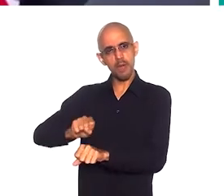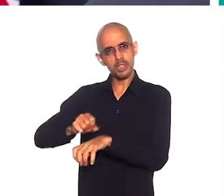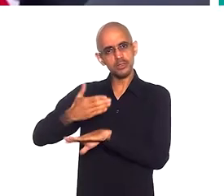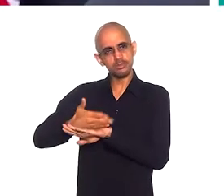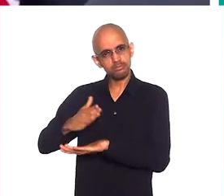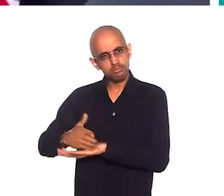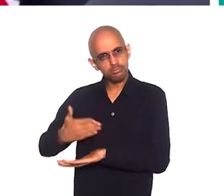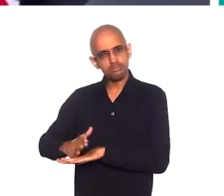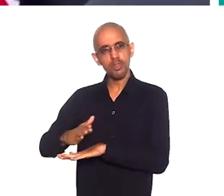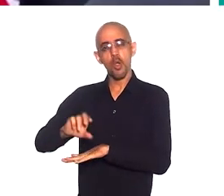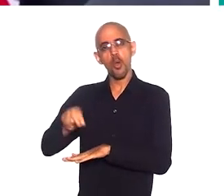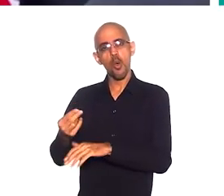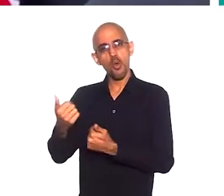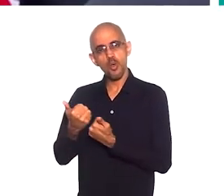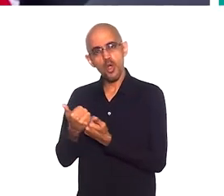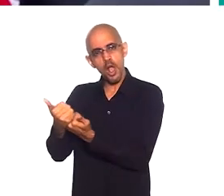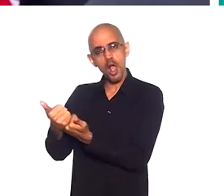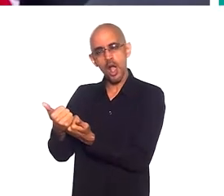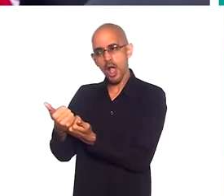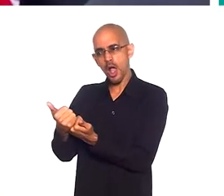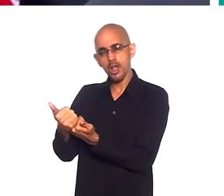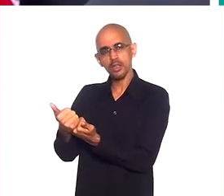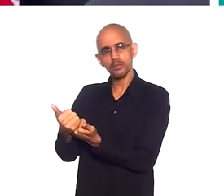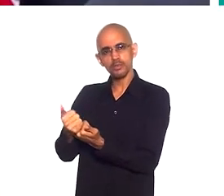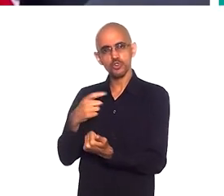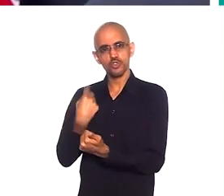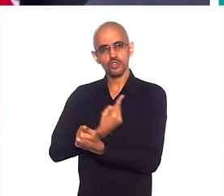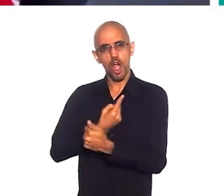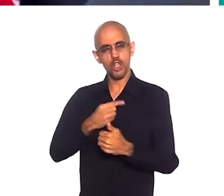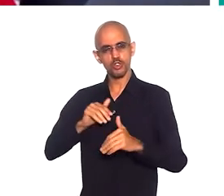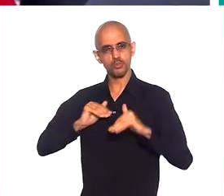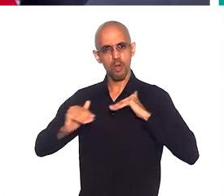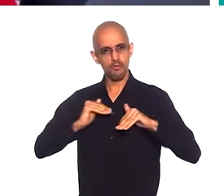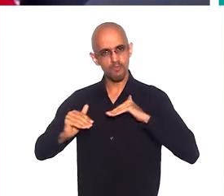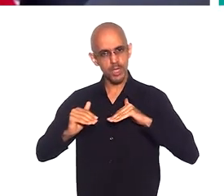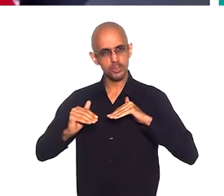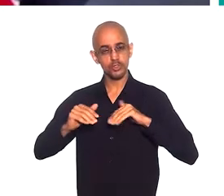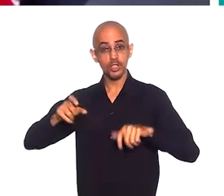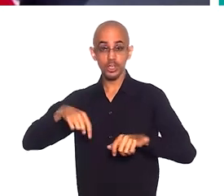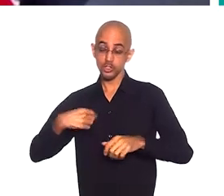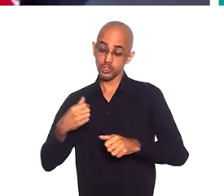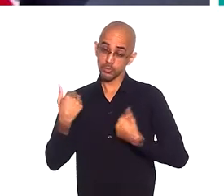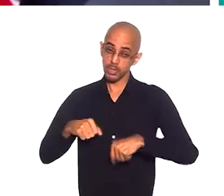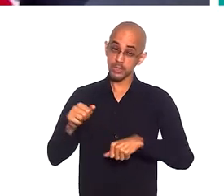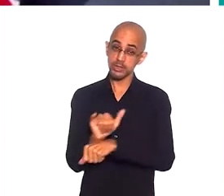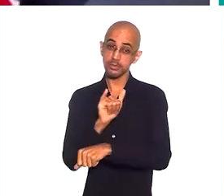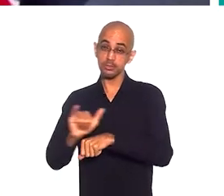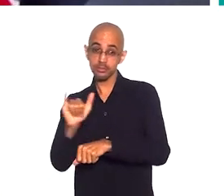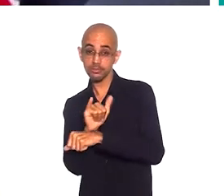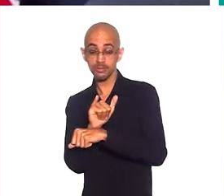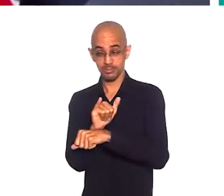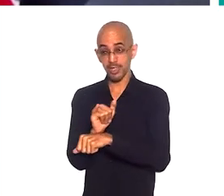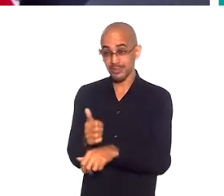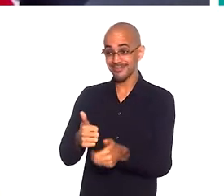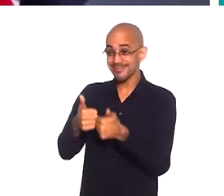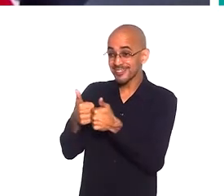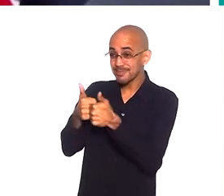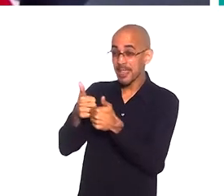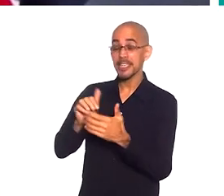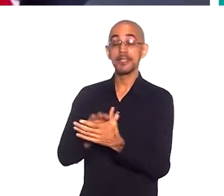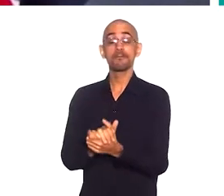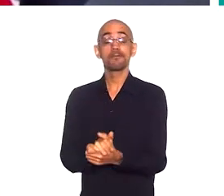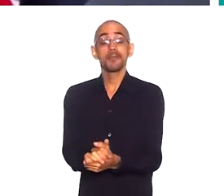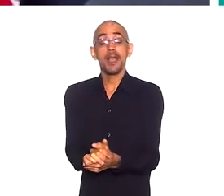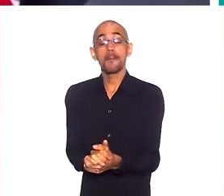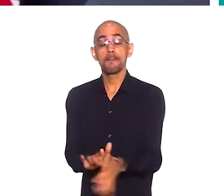de assistência técnica para os nossos movimentos. De forma que a gente tem que criar outras alternativas, tá bom? E